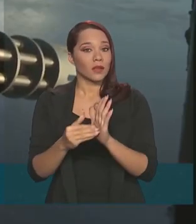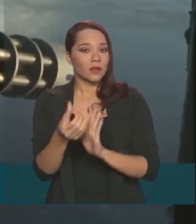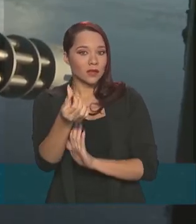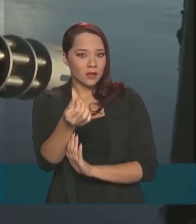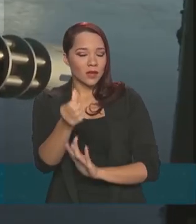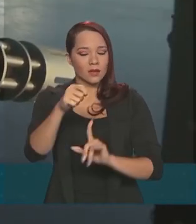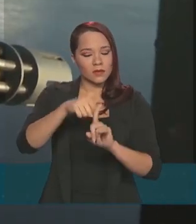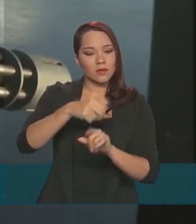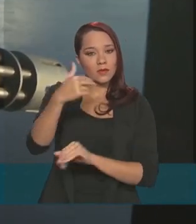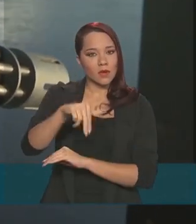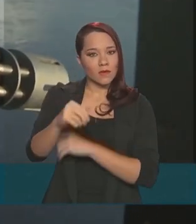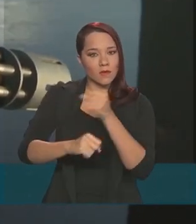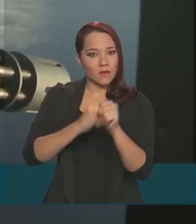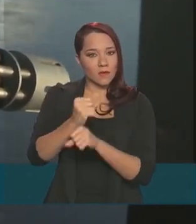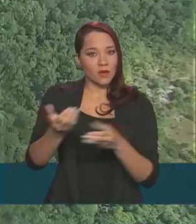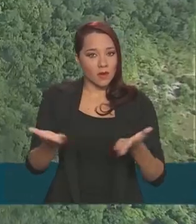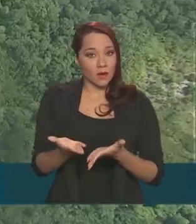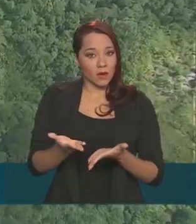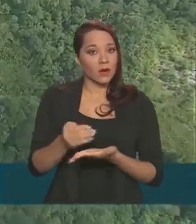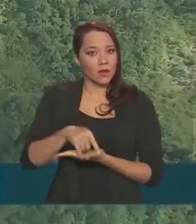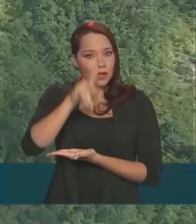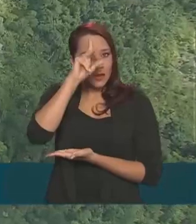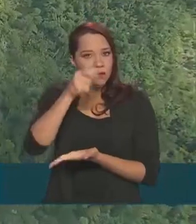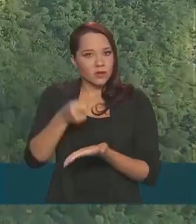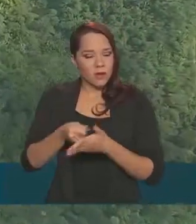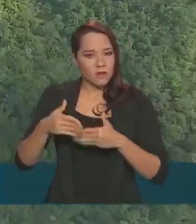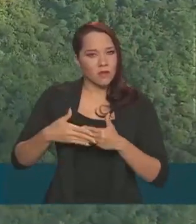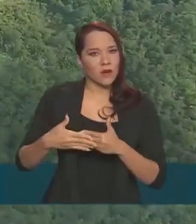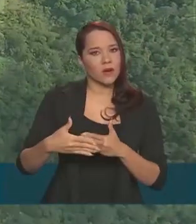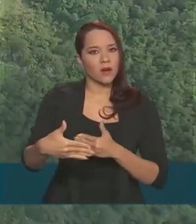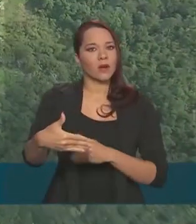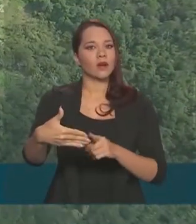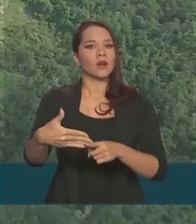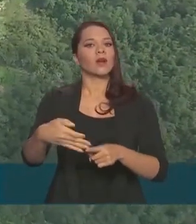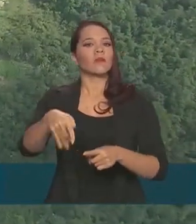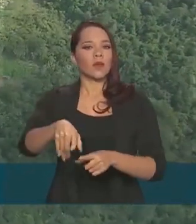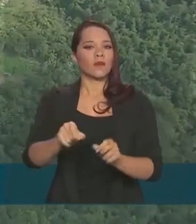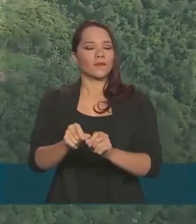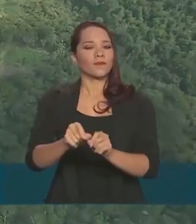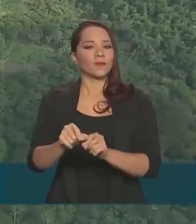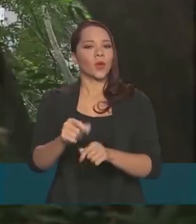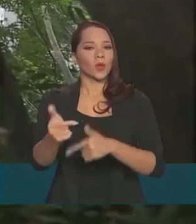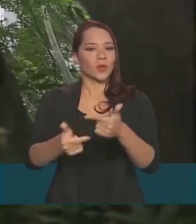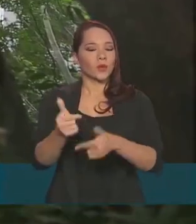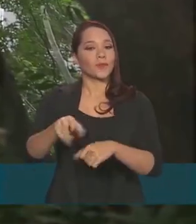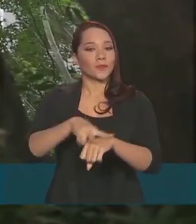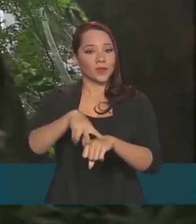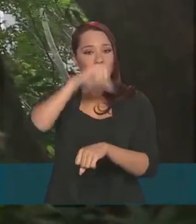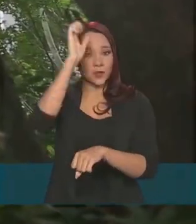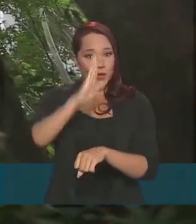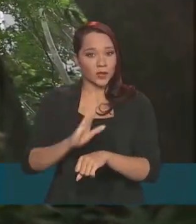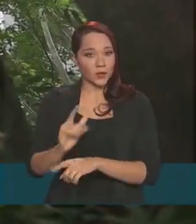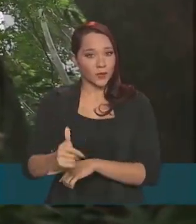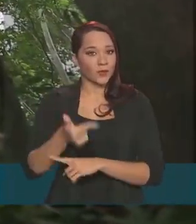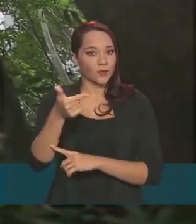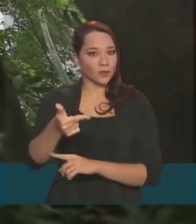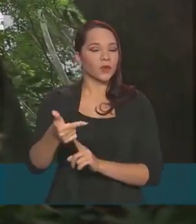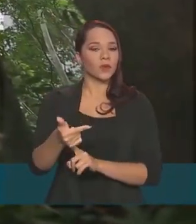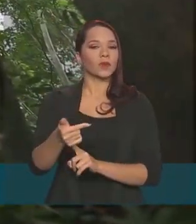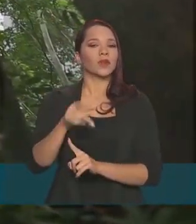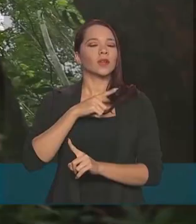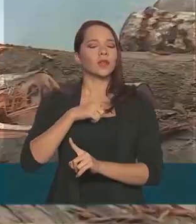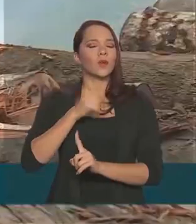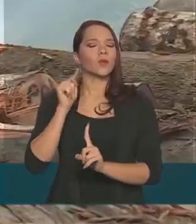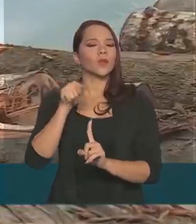novembro deste ano. Com a decisão, fica estendido o prazo para a realização da Operação Verde Brasil 2, que